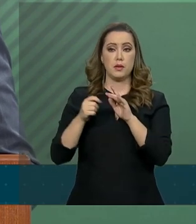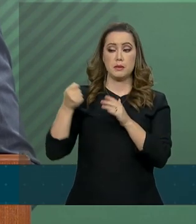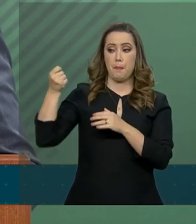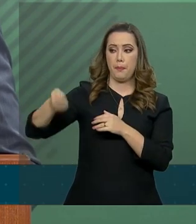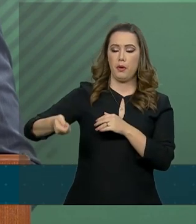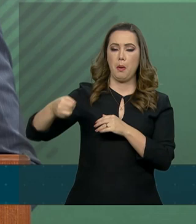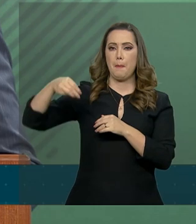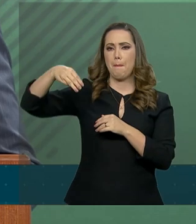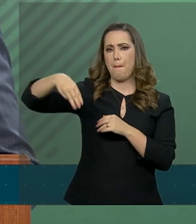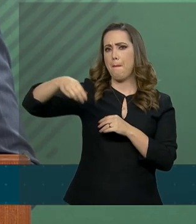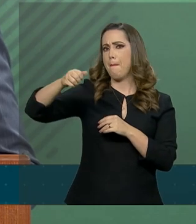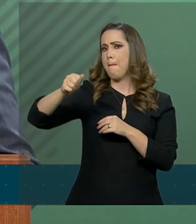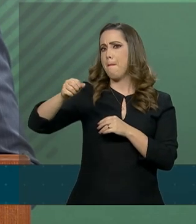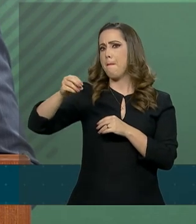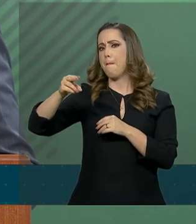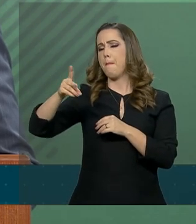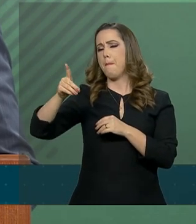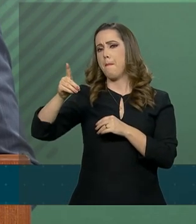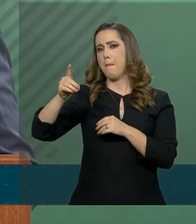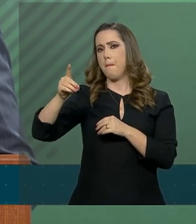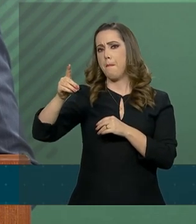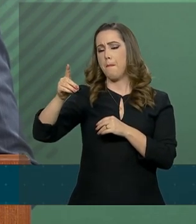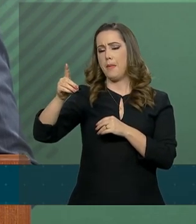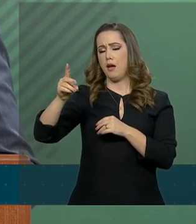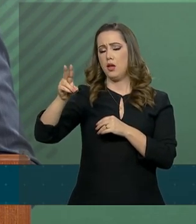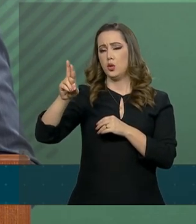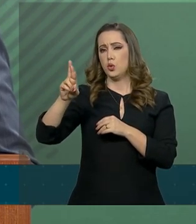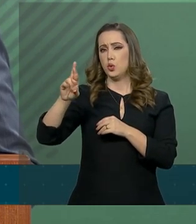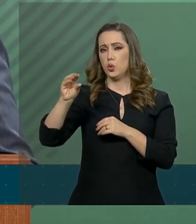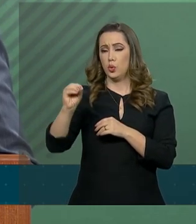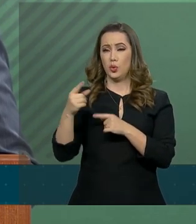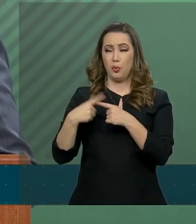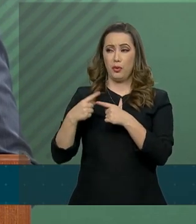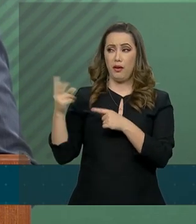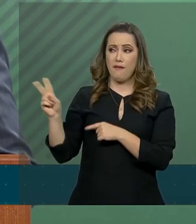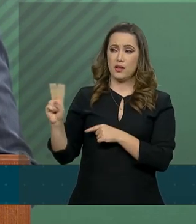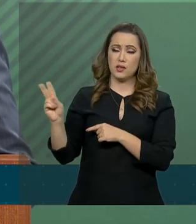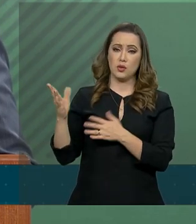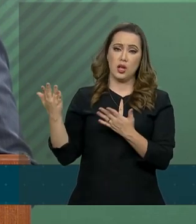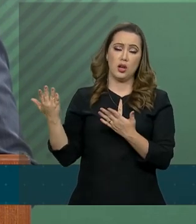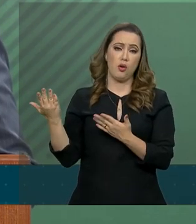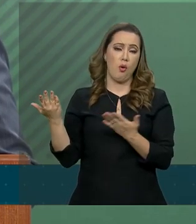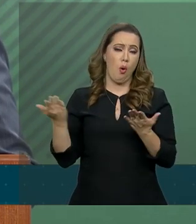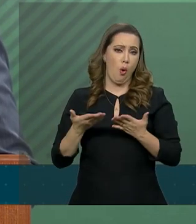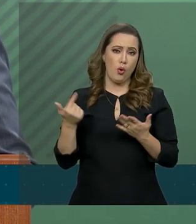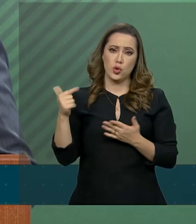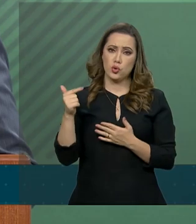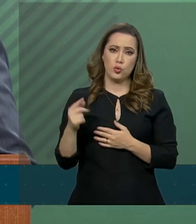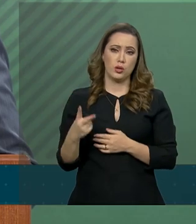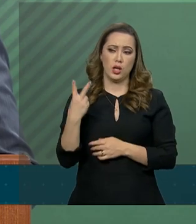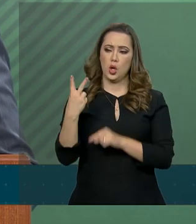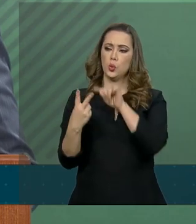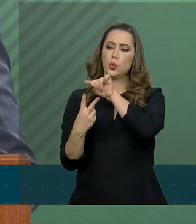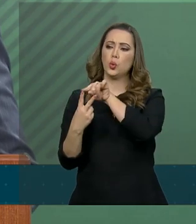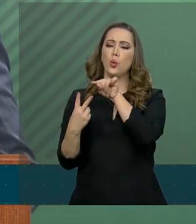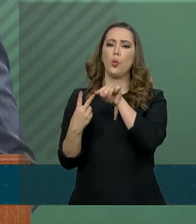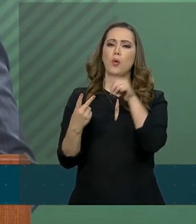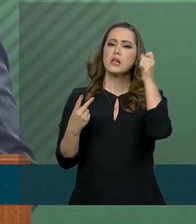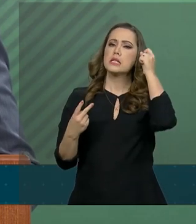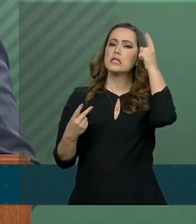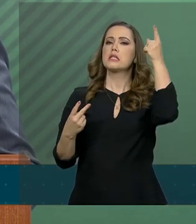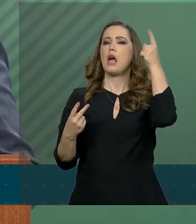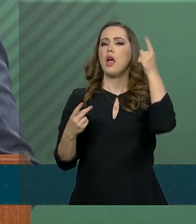Recordando que a Venezuela não vive hoje uma disputa entre duas ideologias ou dois